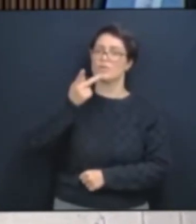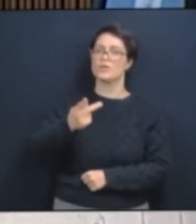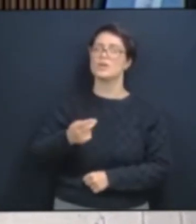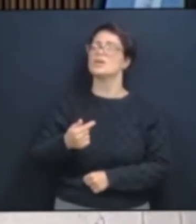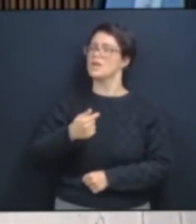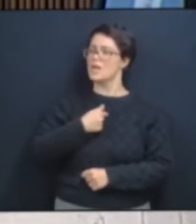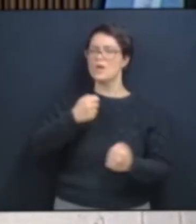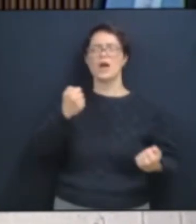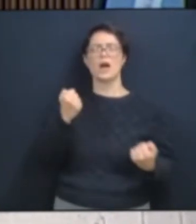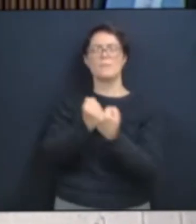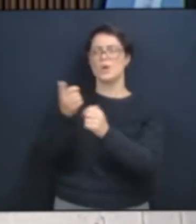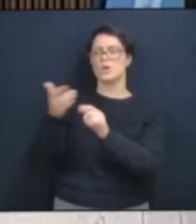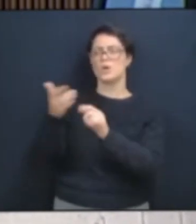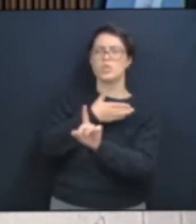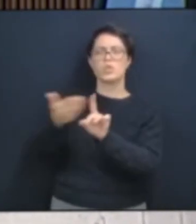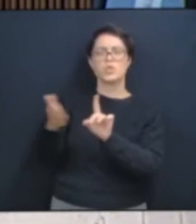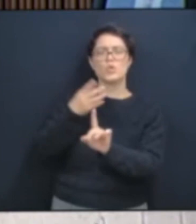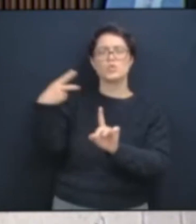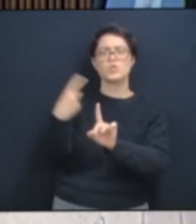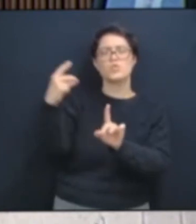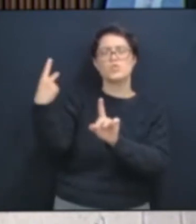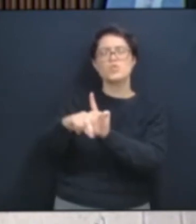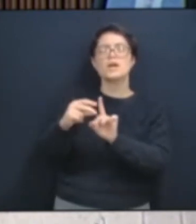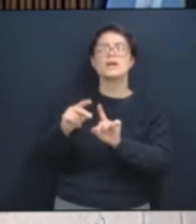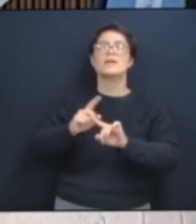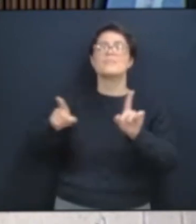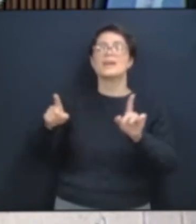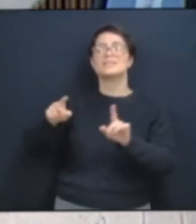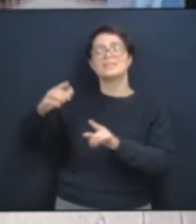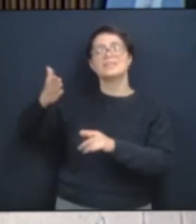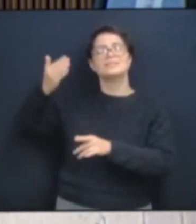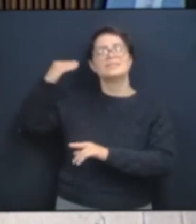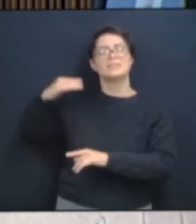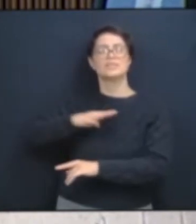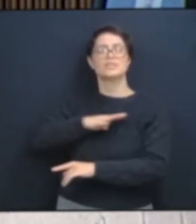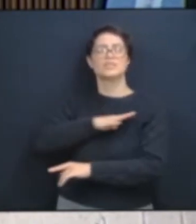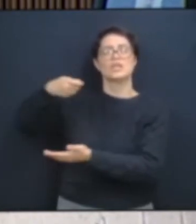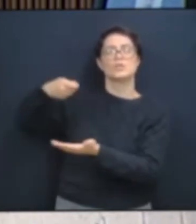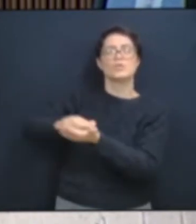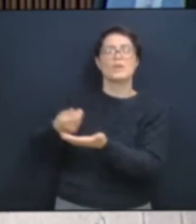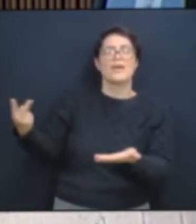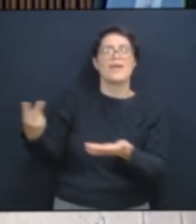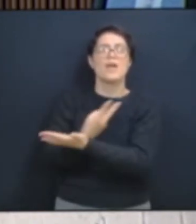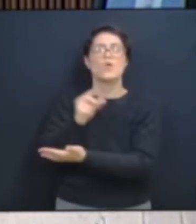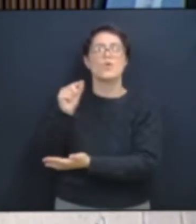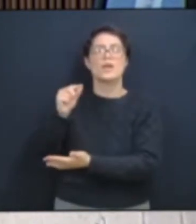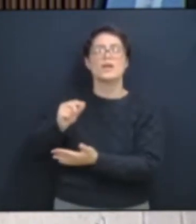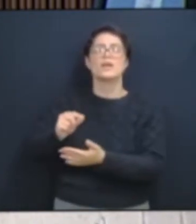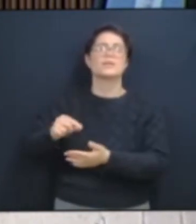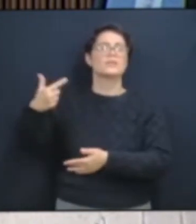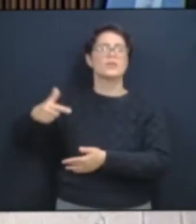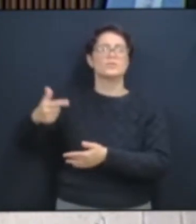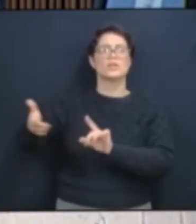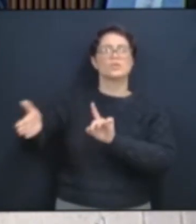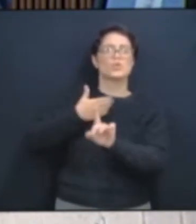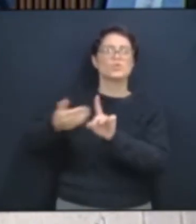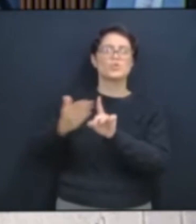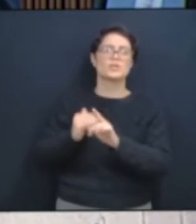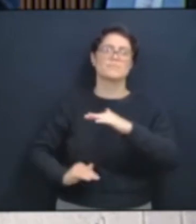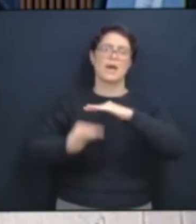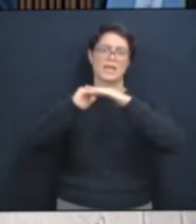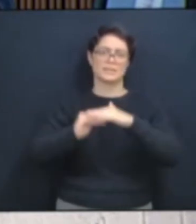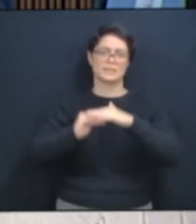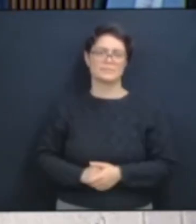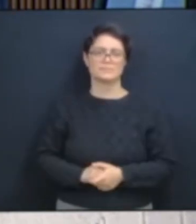foi não torturar e não matar, reafirmado no ano de 2016. Eu acho,